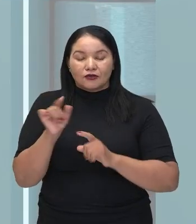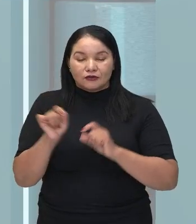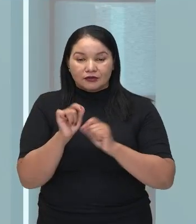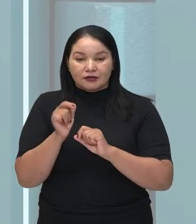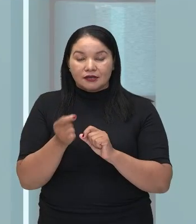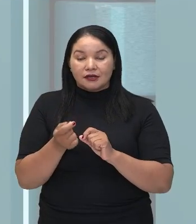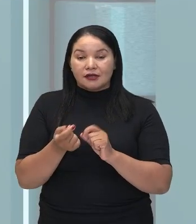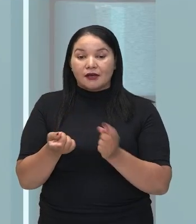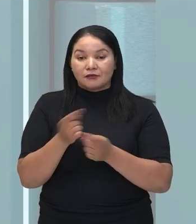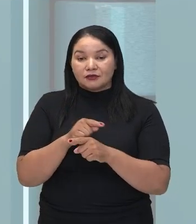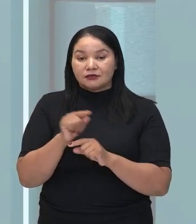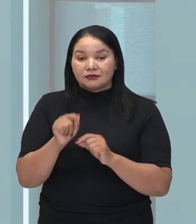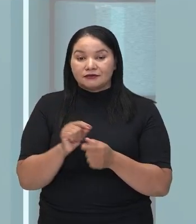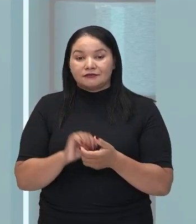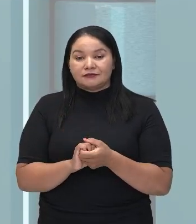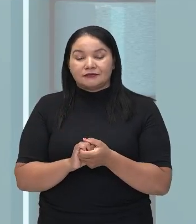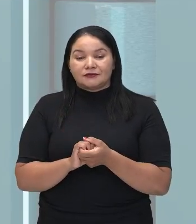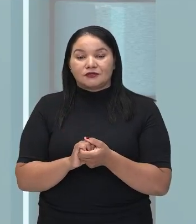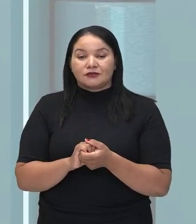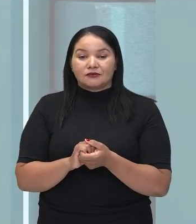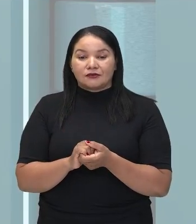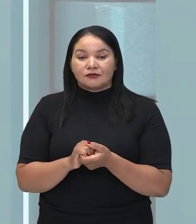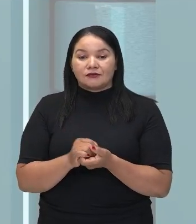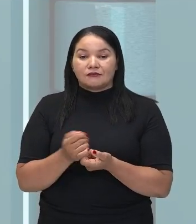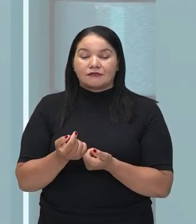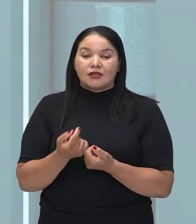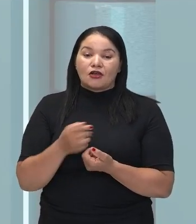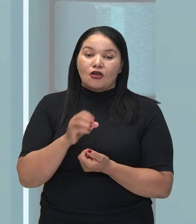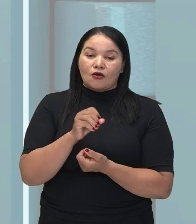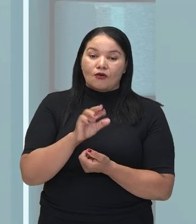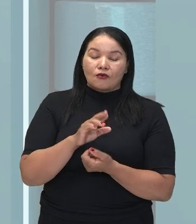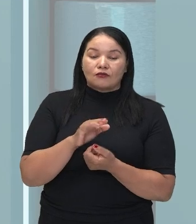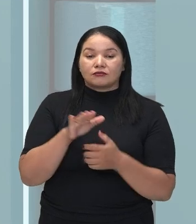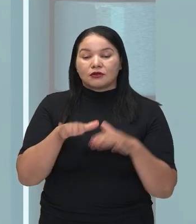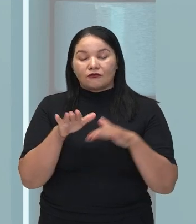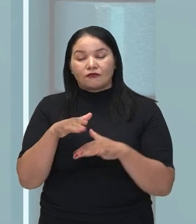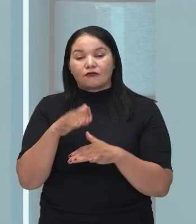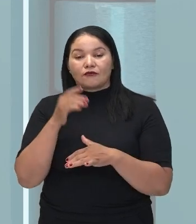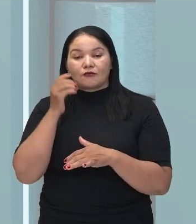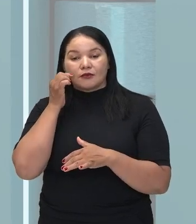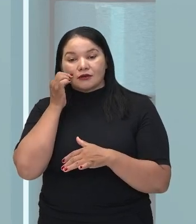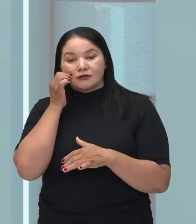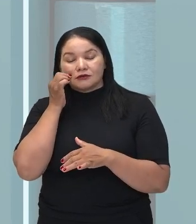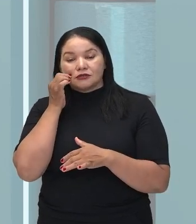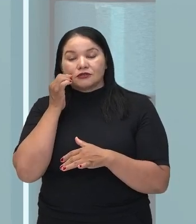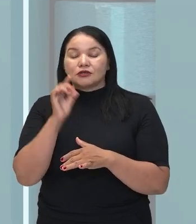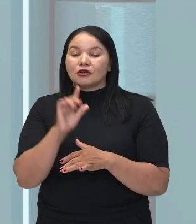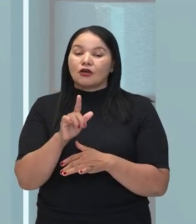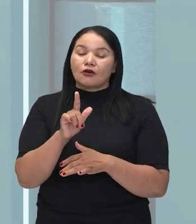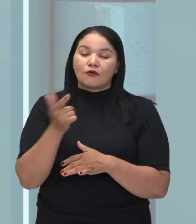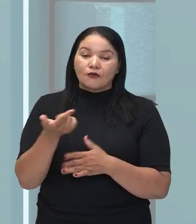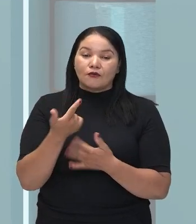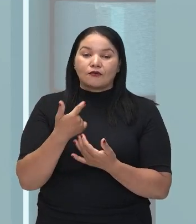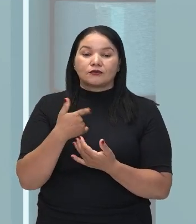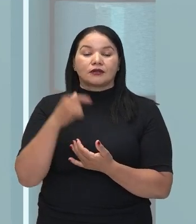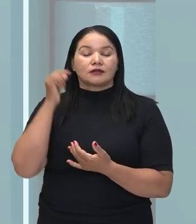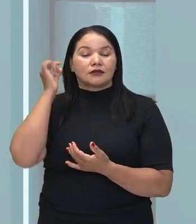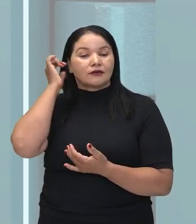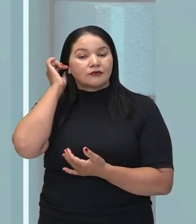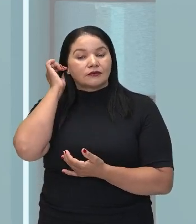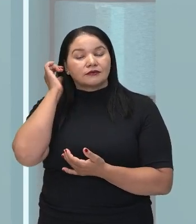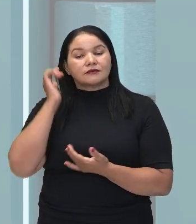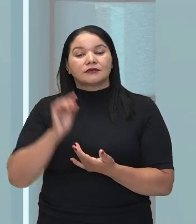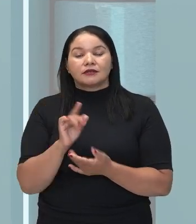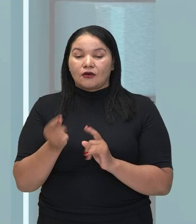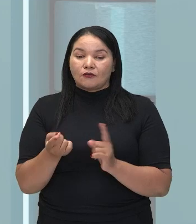Ora, pega na bochecha, ora na orelha. Então, note aí que ele vai trazer uma ideia de alternância.